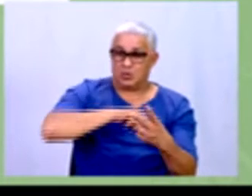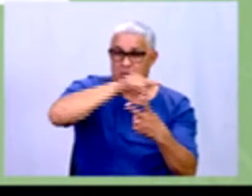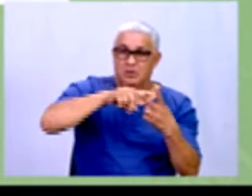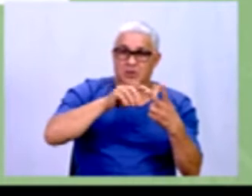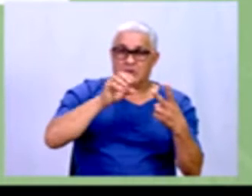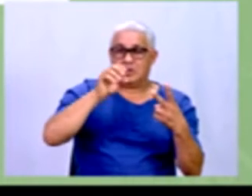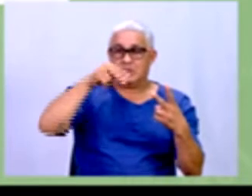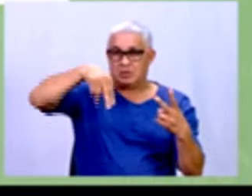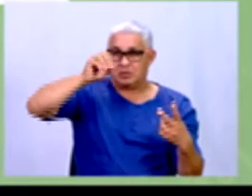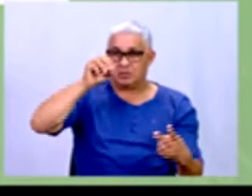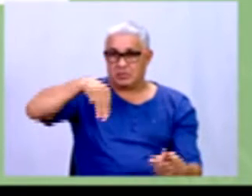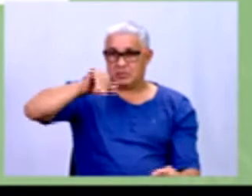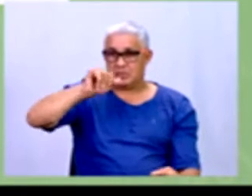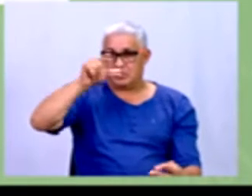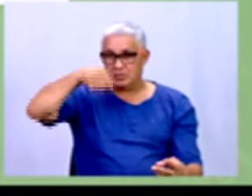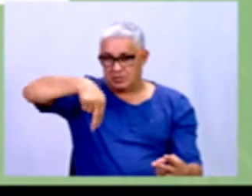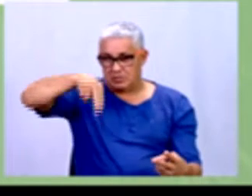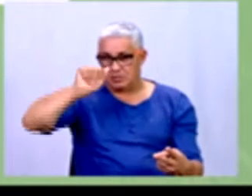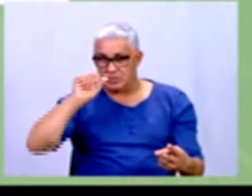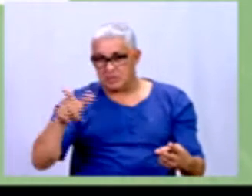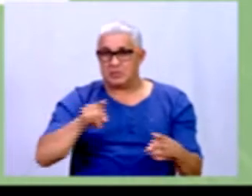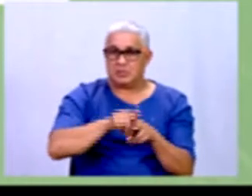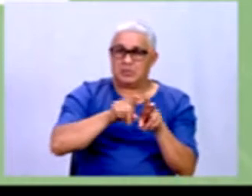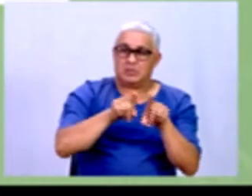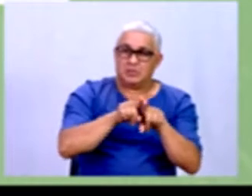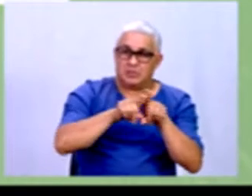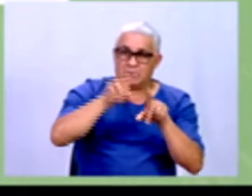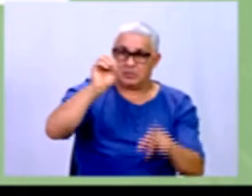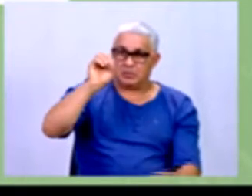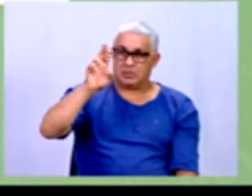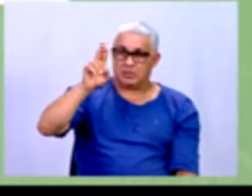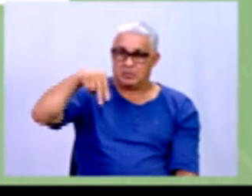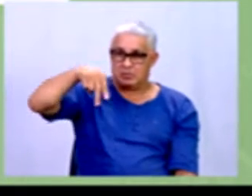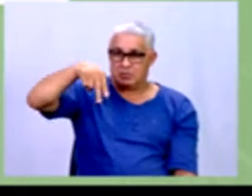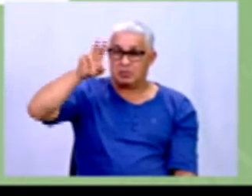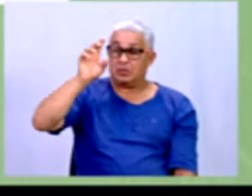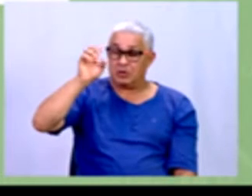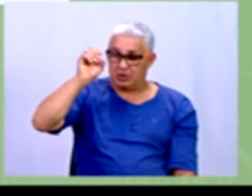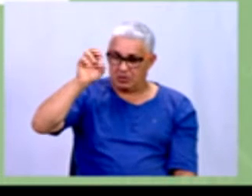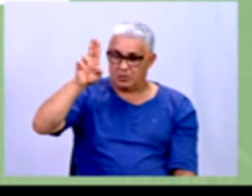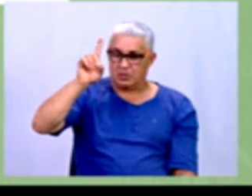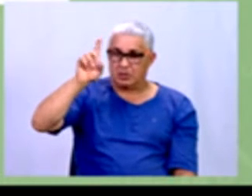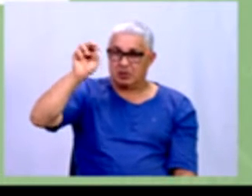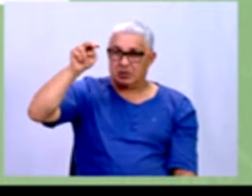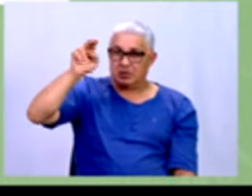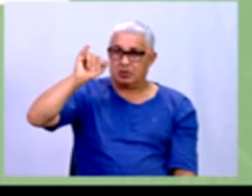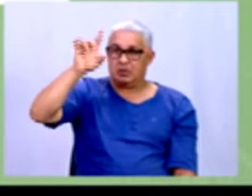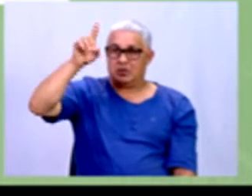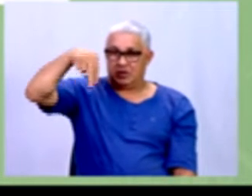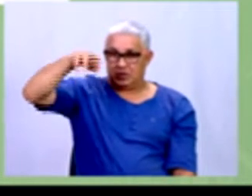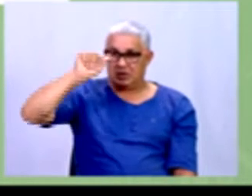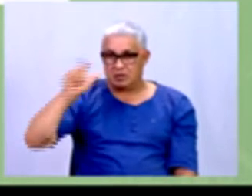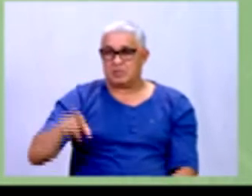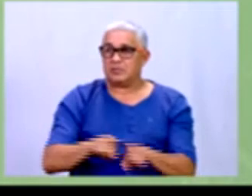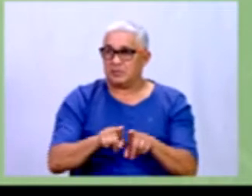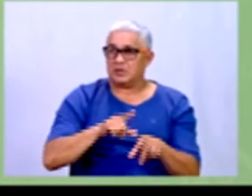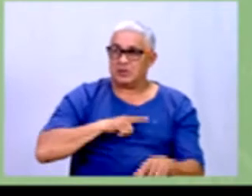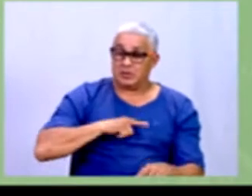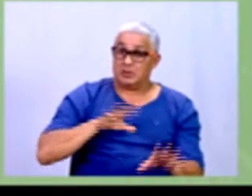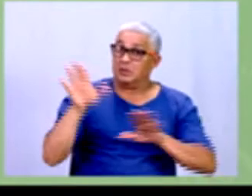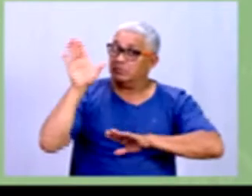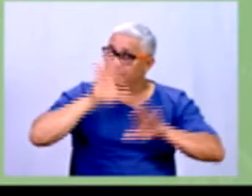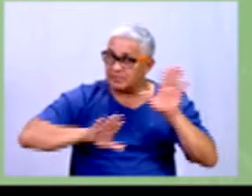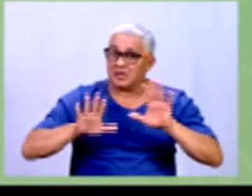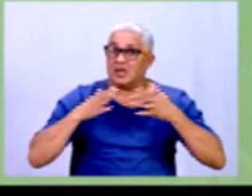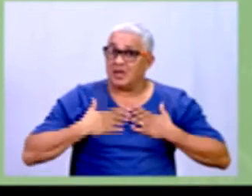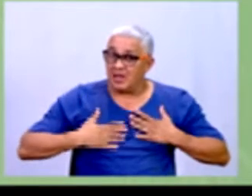quantitativa, a gente tem a discreta e contínua. Não se desesperem, a gente vai para uma próxima tabela onde eu vou explicar para